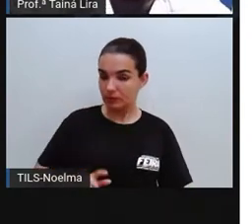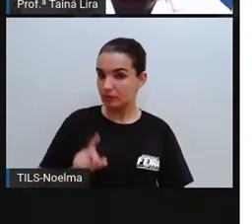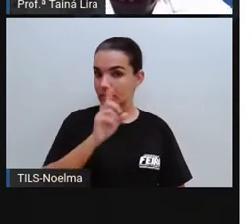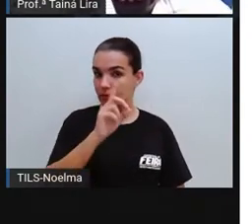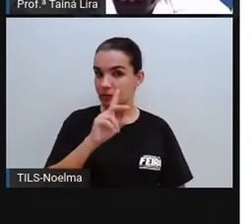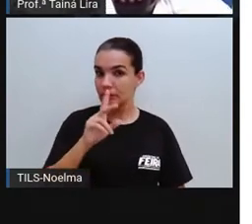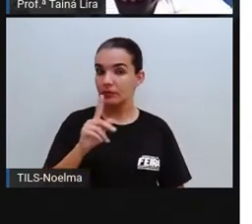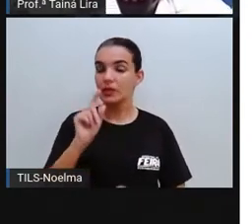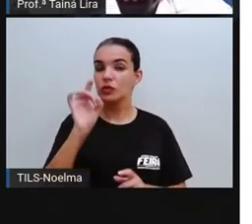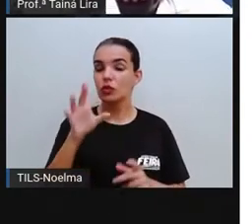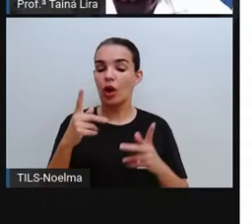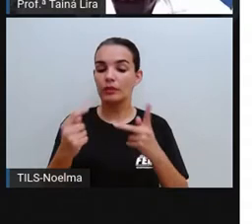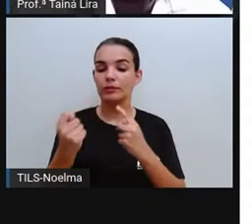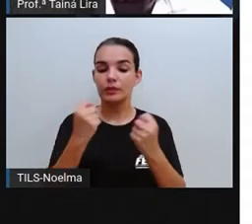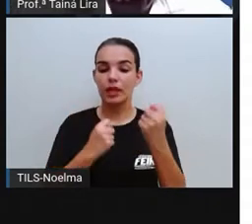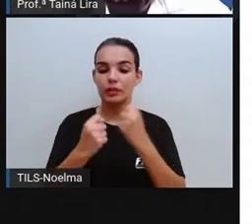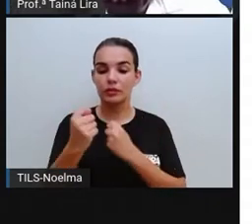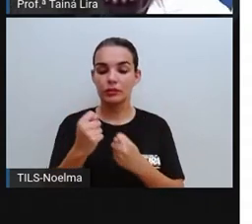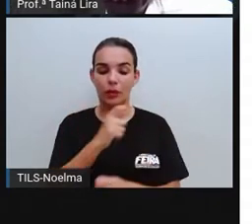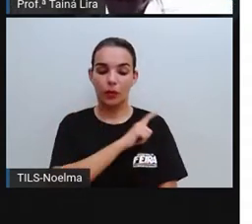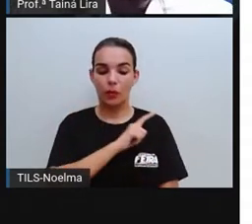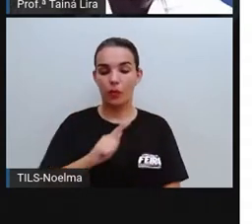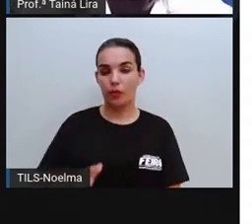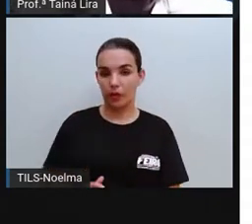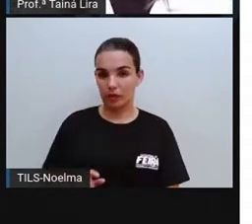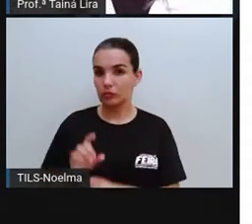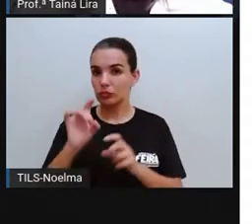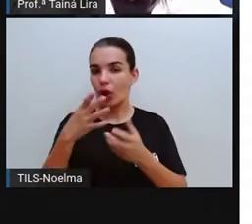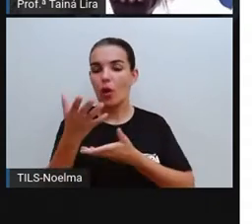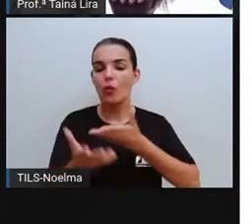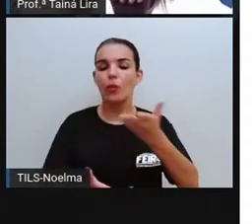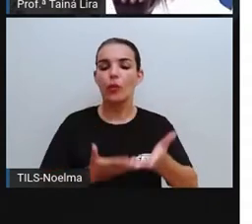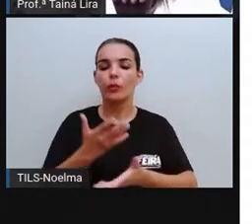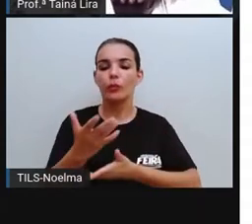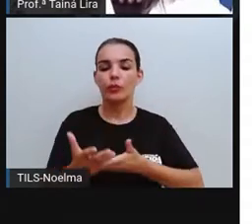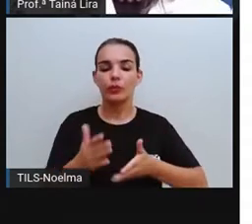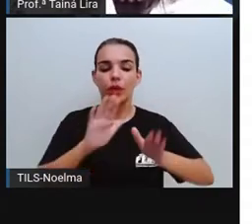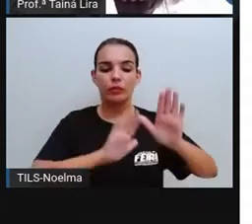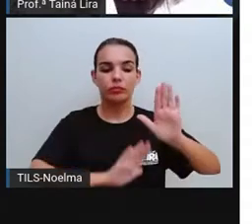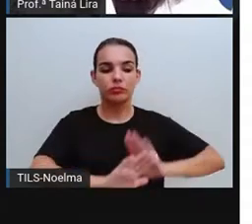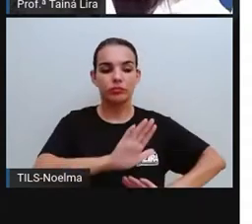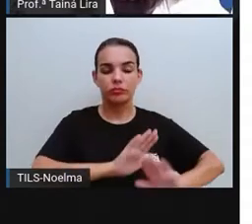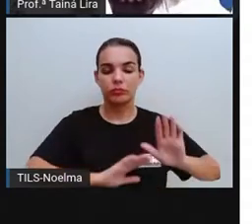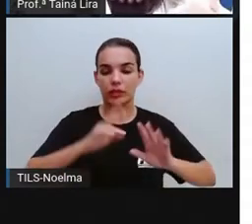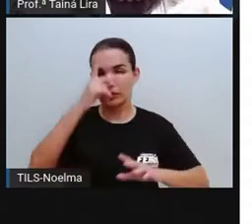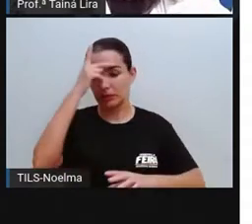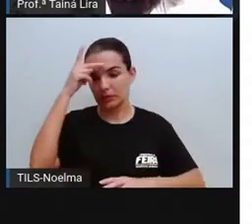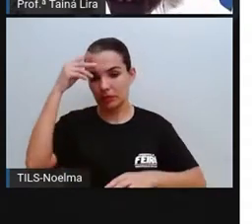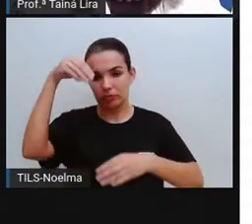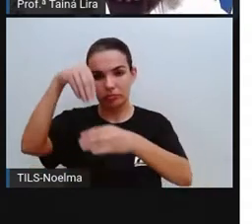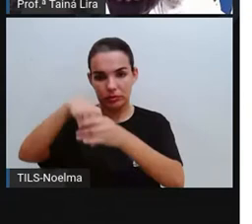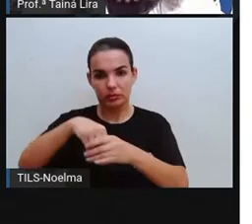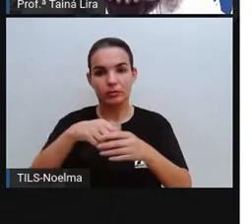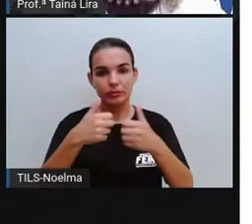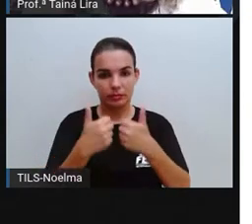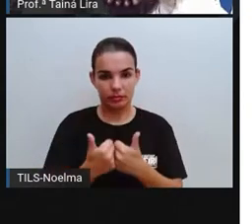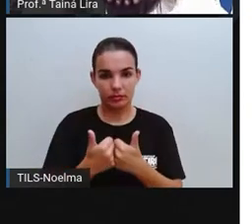ela é administrada pelo governo. Ele cuida do bem-estar das pessoas que estão ali, certo?